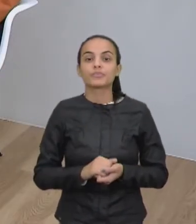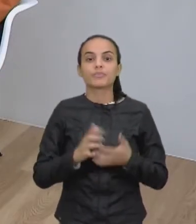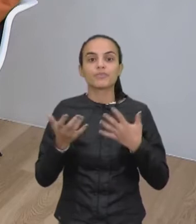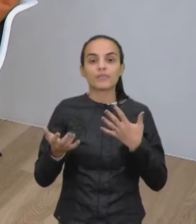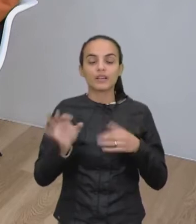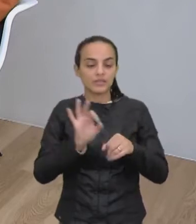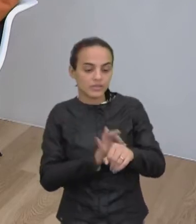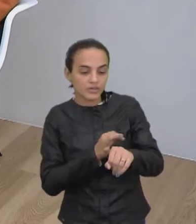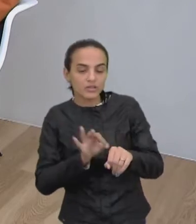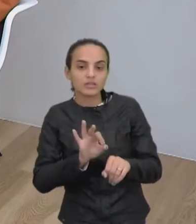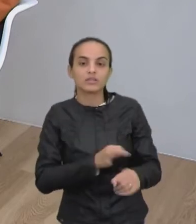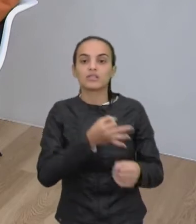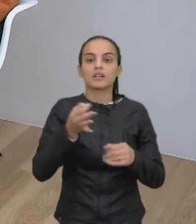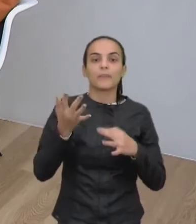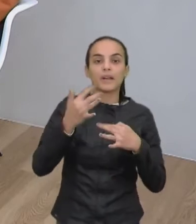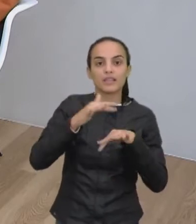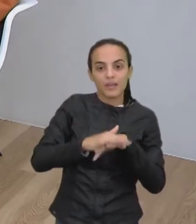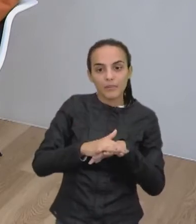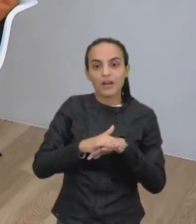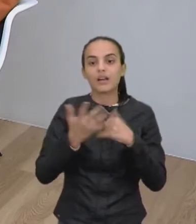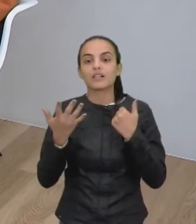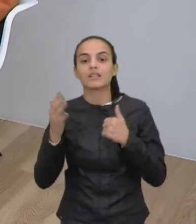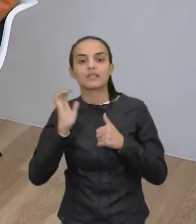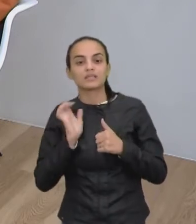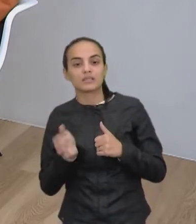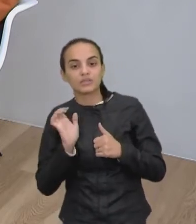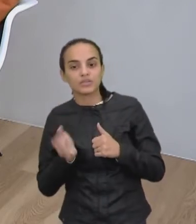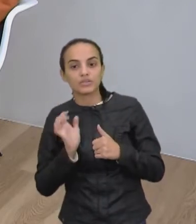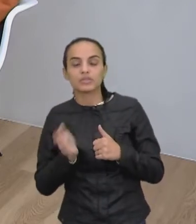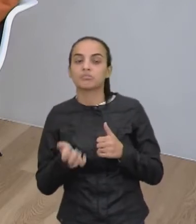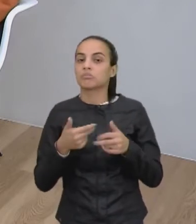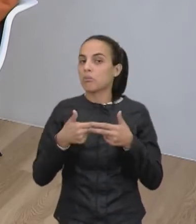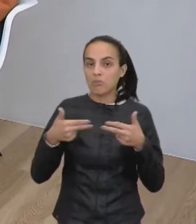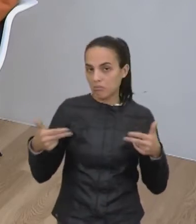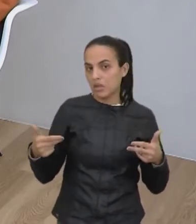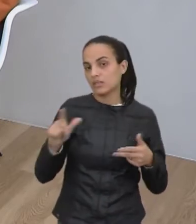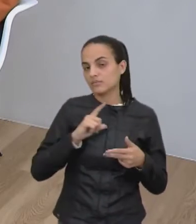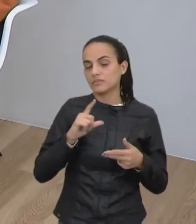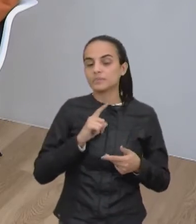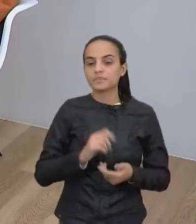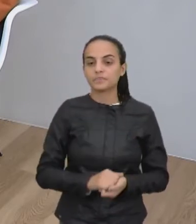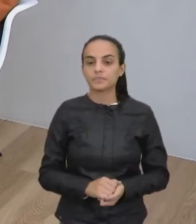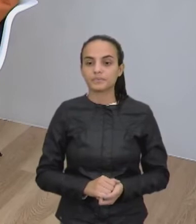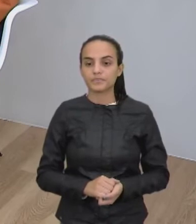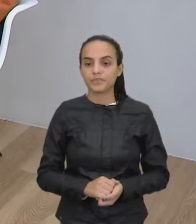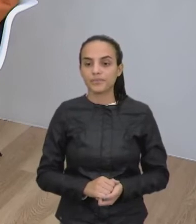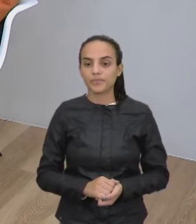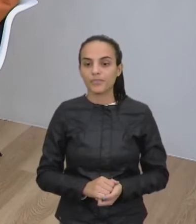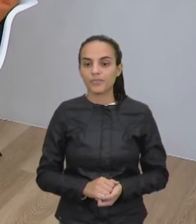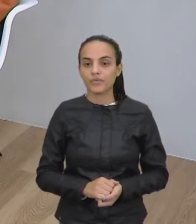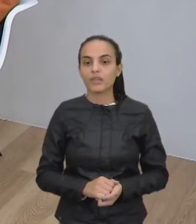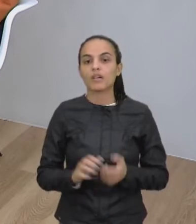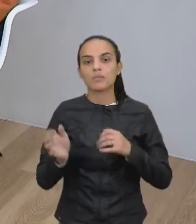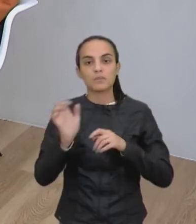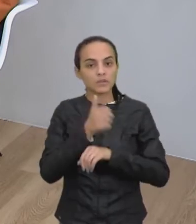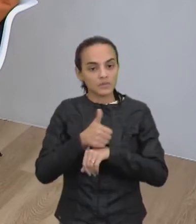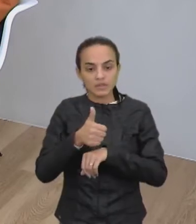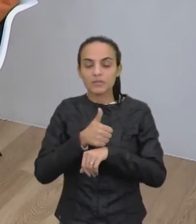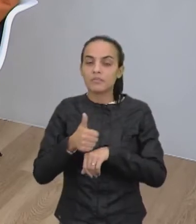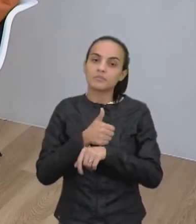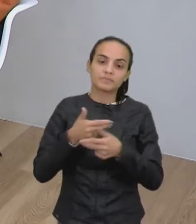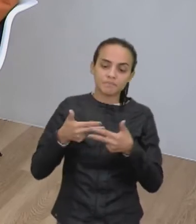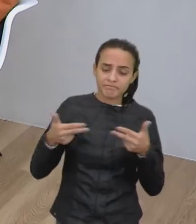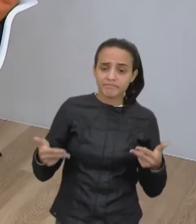geólogos, matemáticos, estatísticos, então, é uma série de profissionais para